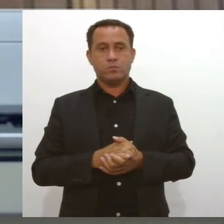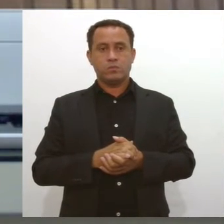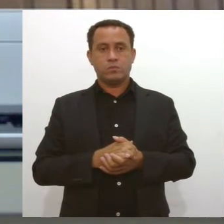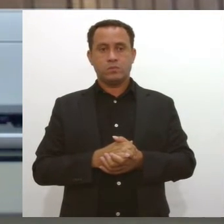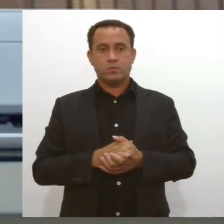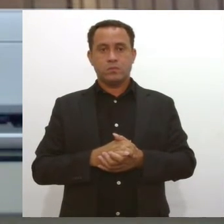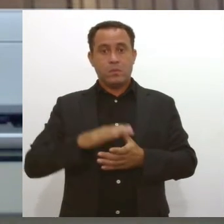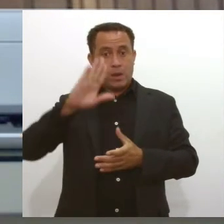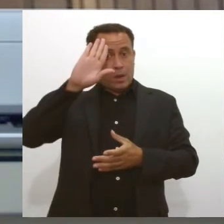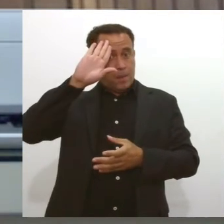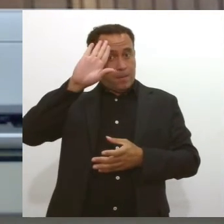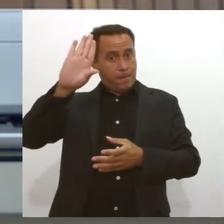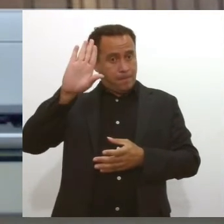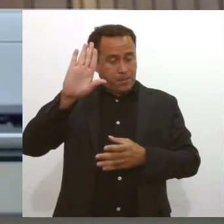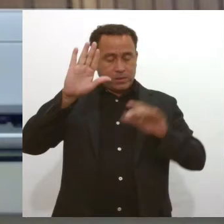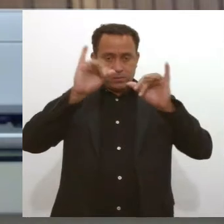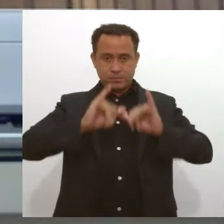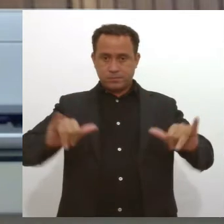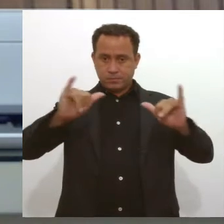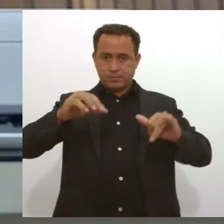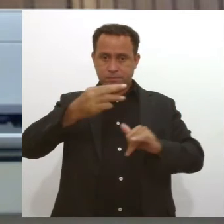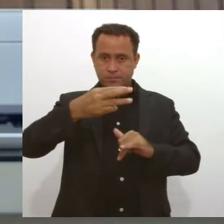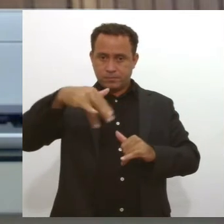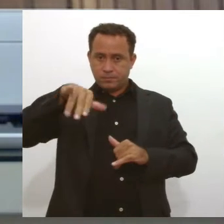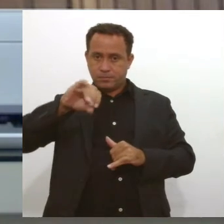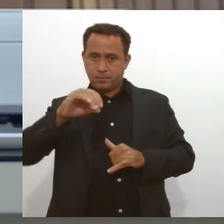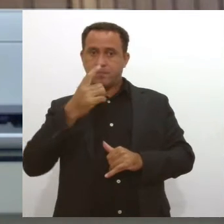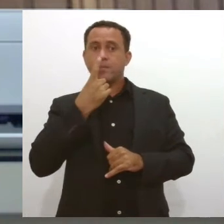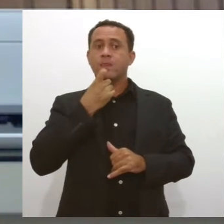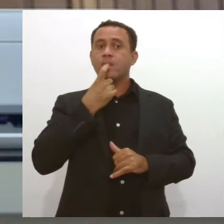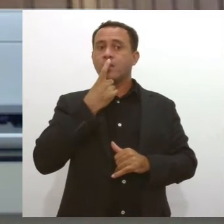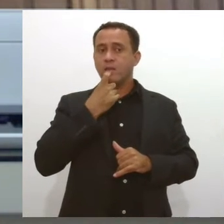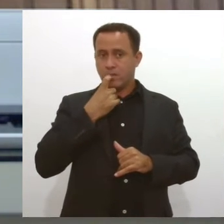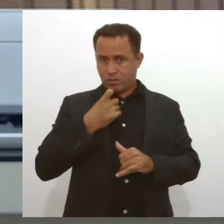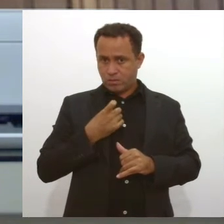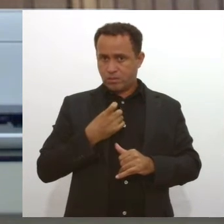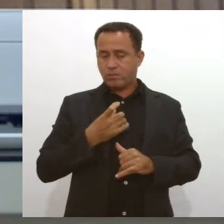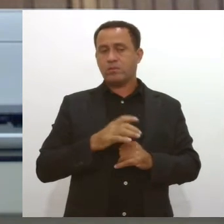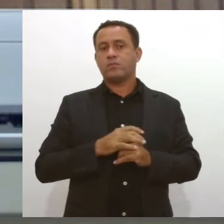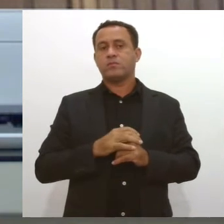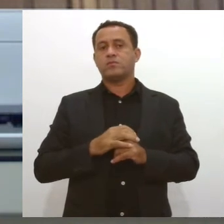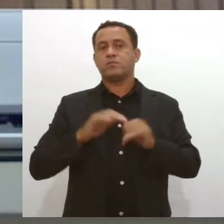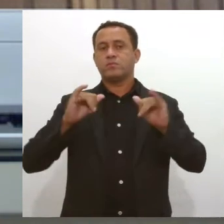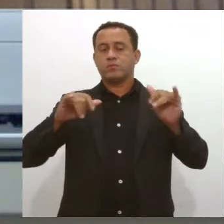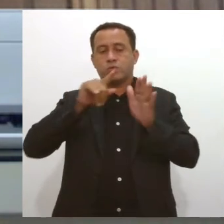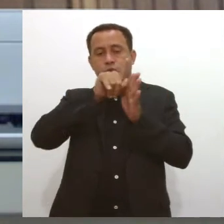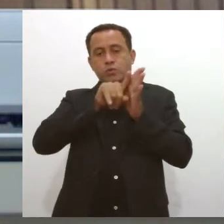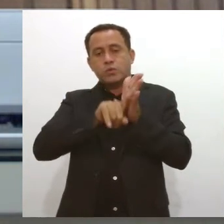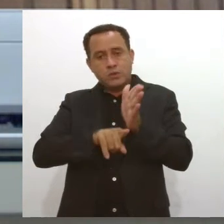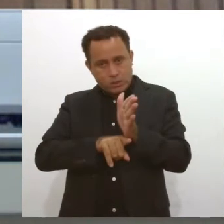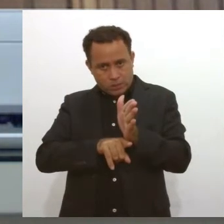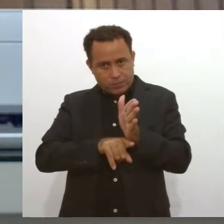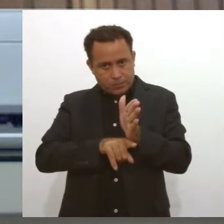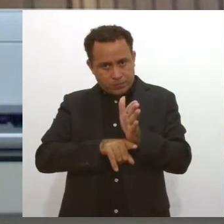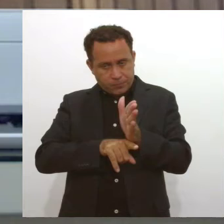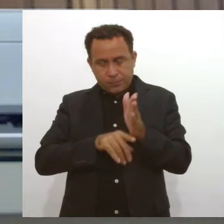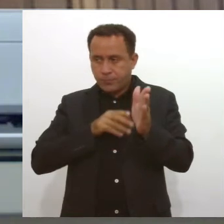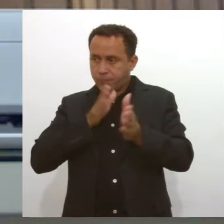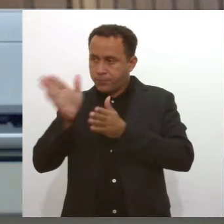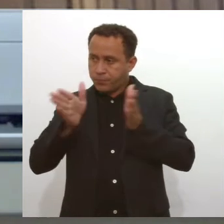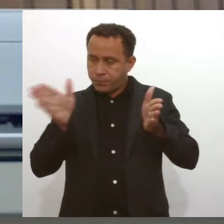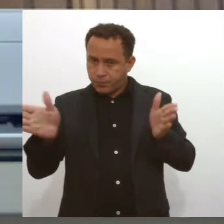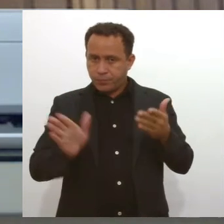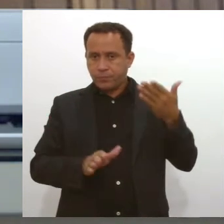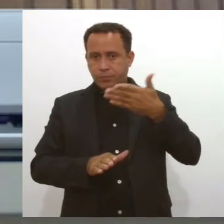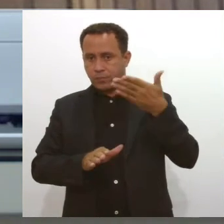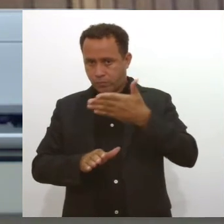principal campanha do maior vermelho é o autoexame, nós chamamos do autoexame. Mesmo com as contínuas periódicas, nós